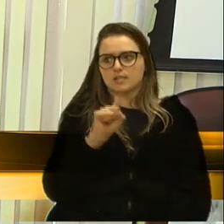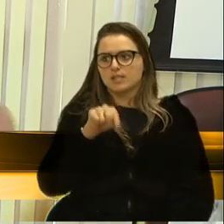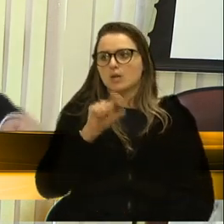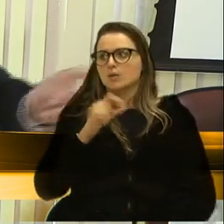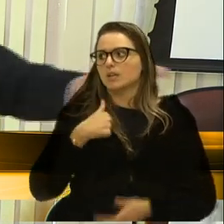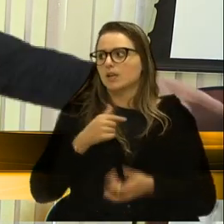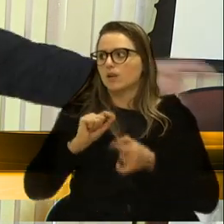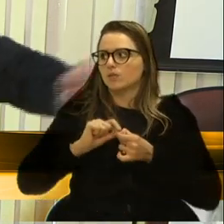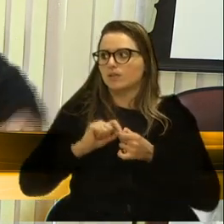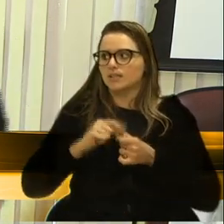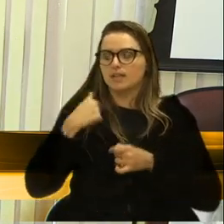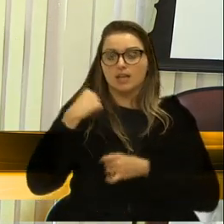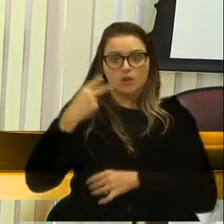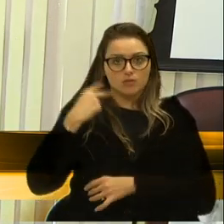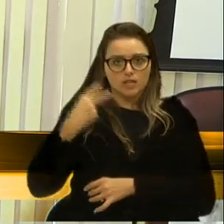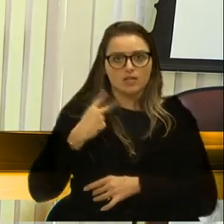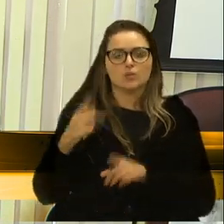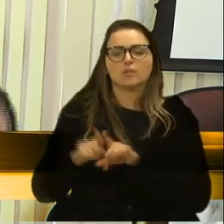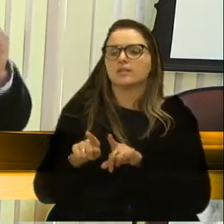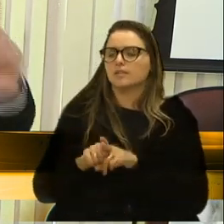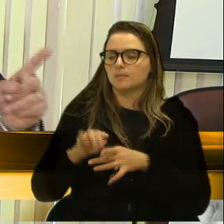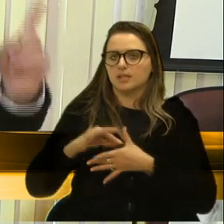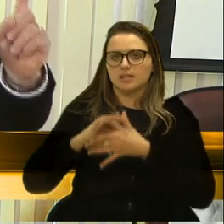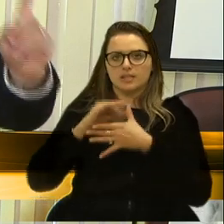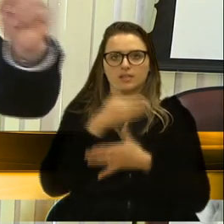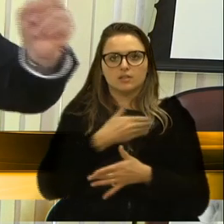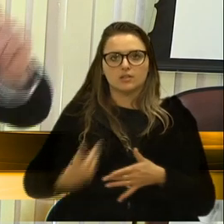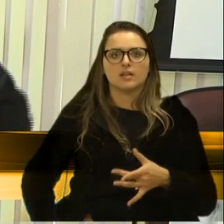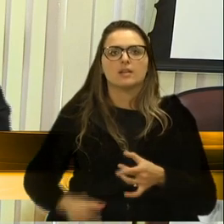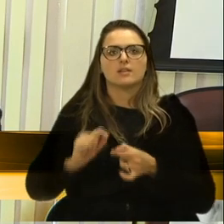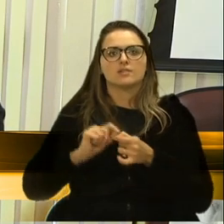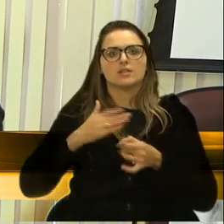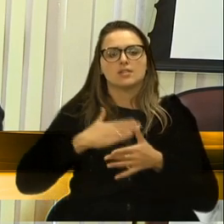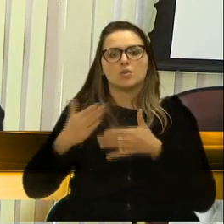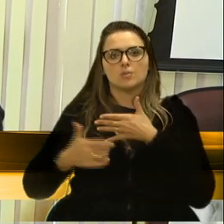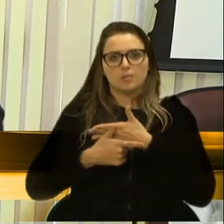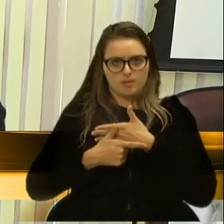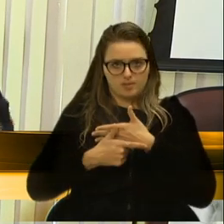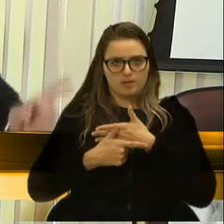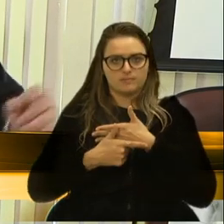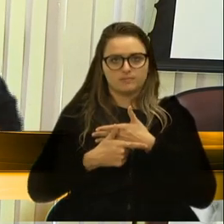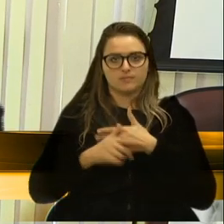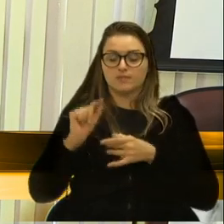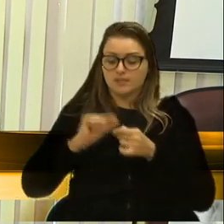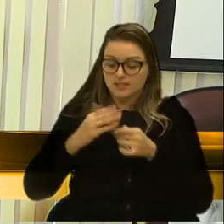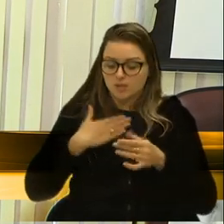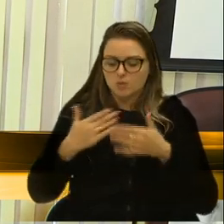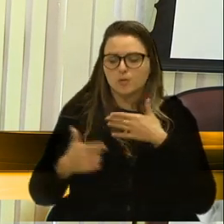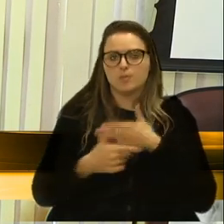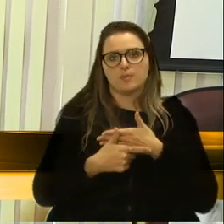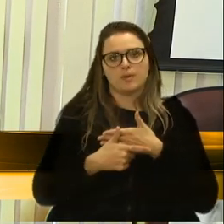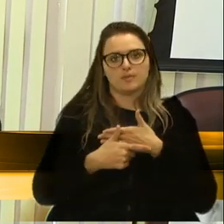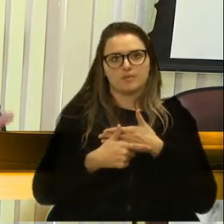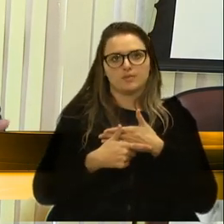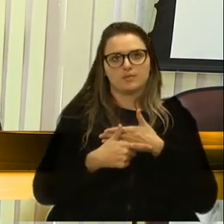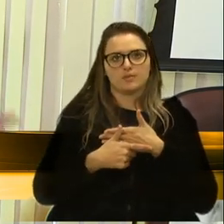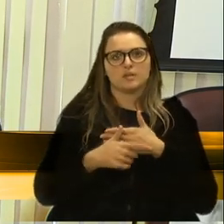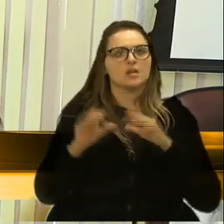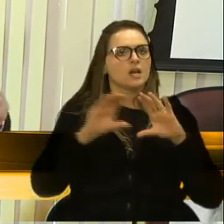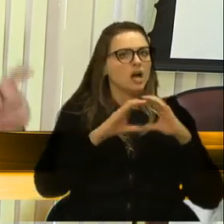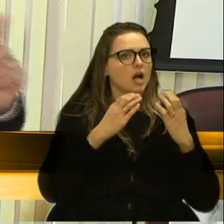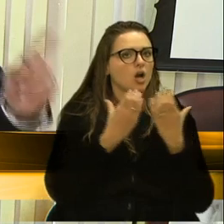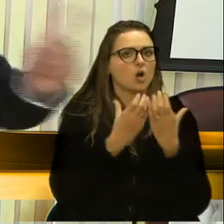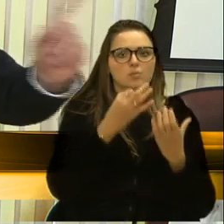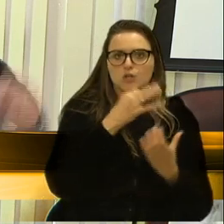Enquanto vereador, enquanto líder de governo. Cumprir com o meu papel. Cumprir com o meu papel. A comunidade de